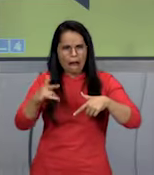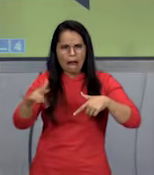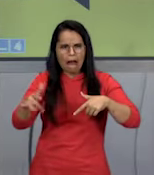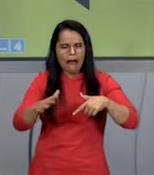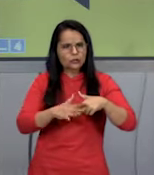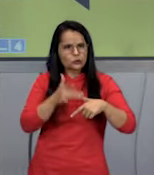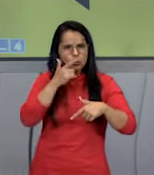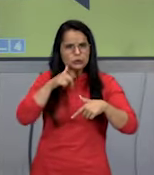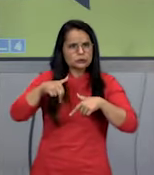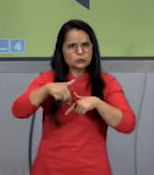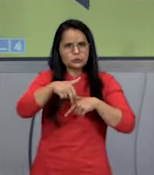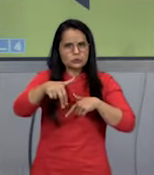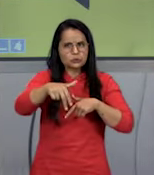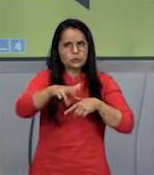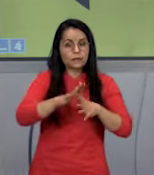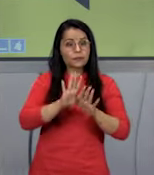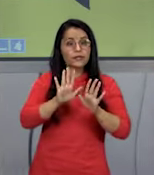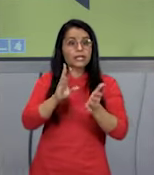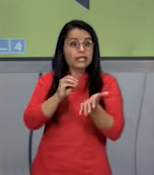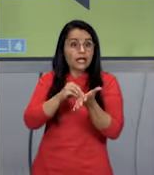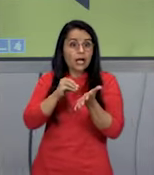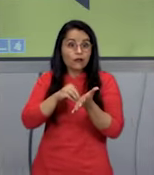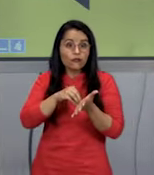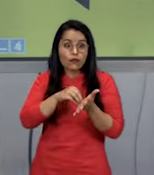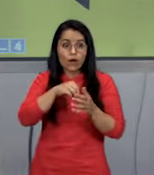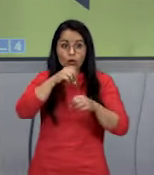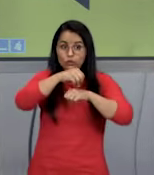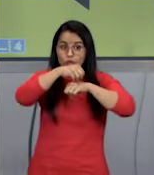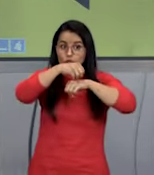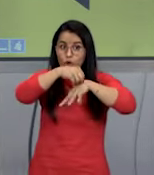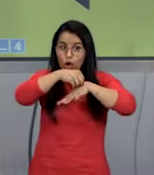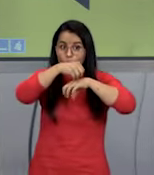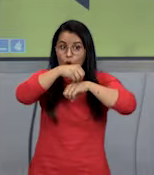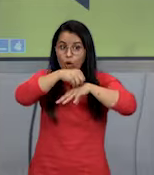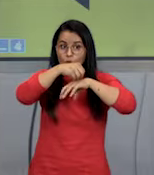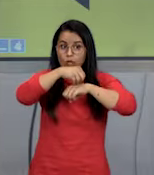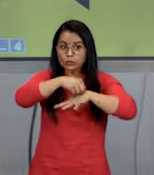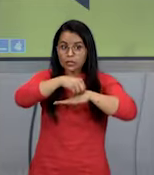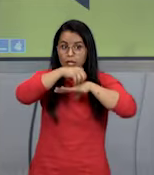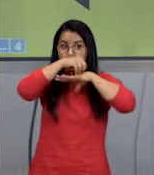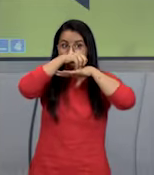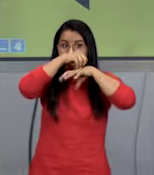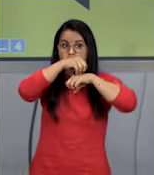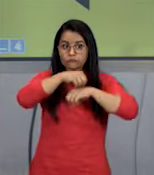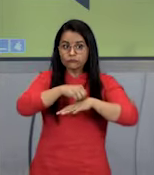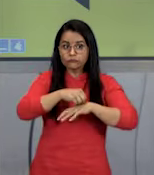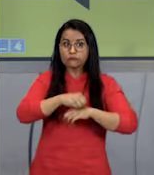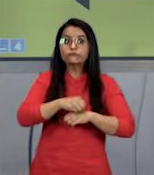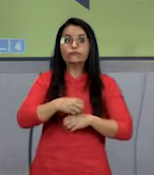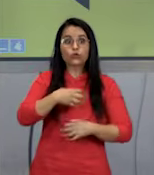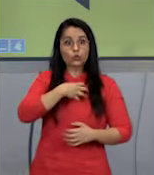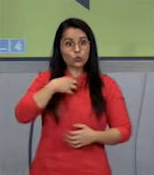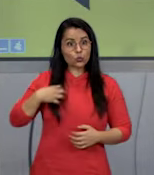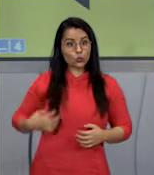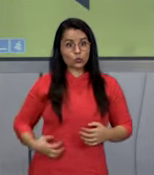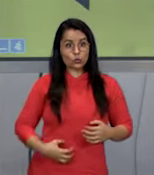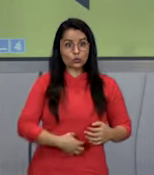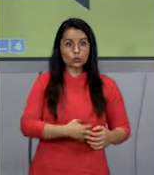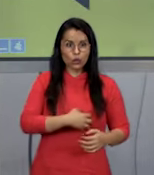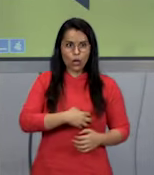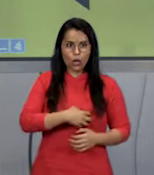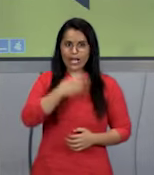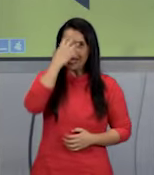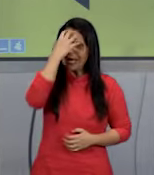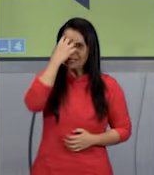bem. E a falta de oxigênio nos nossos órgãos é muito séria e pode levar até a morte.